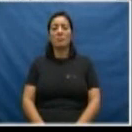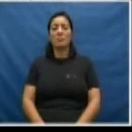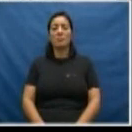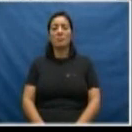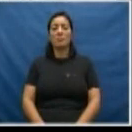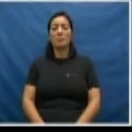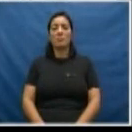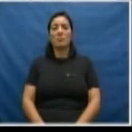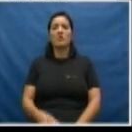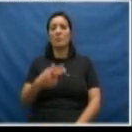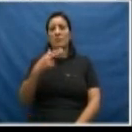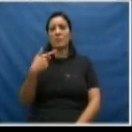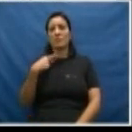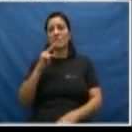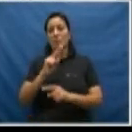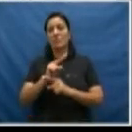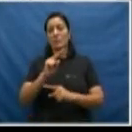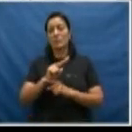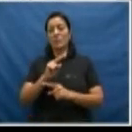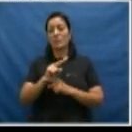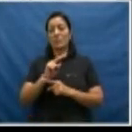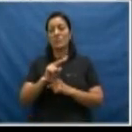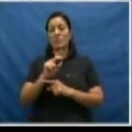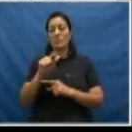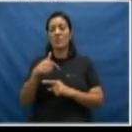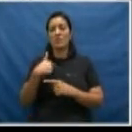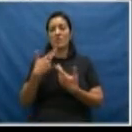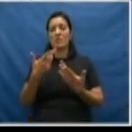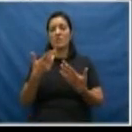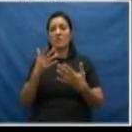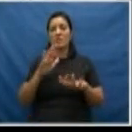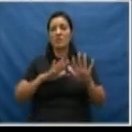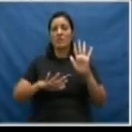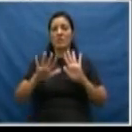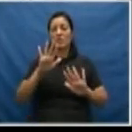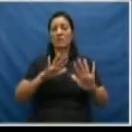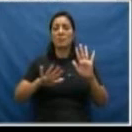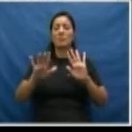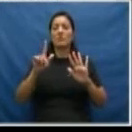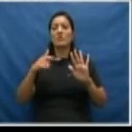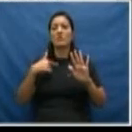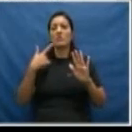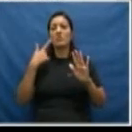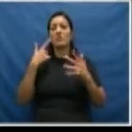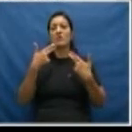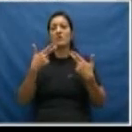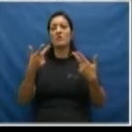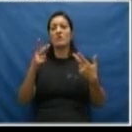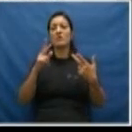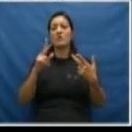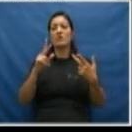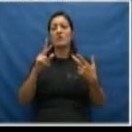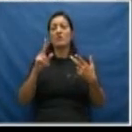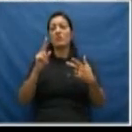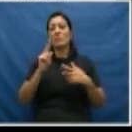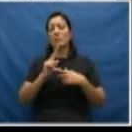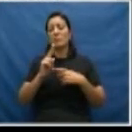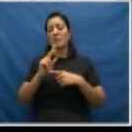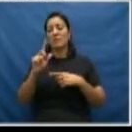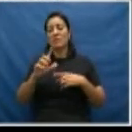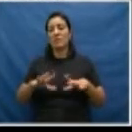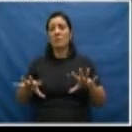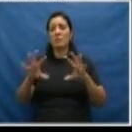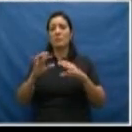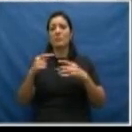As medidas protetivas, medidas cautelares, destinadas à preservação da integridade, tudo isso